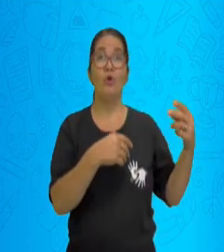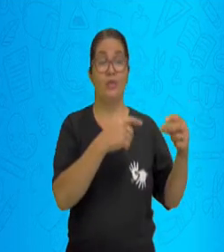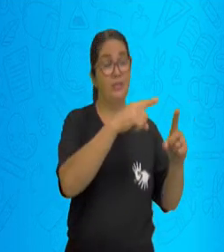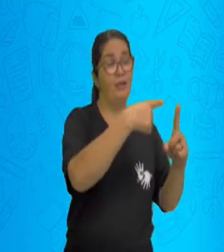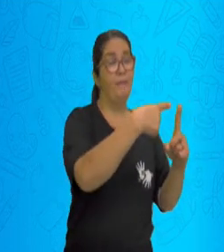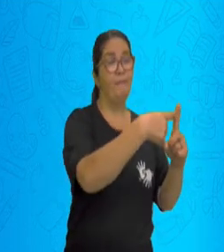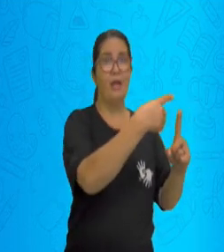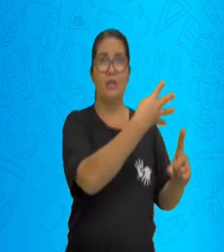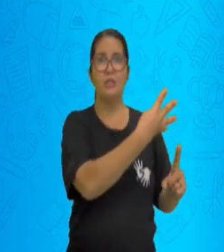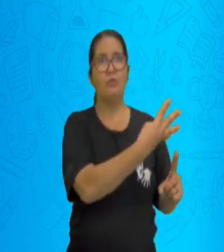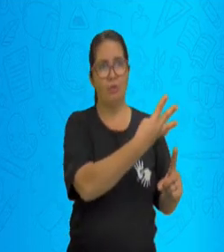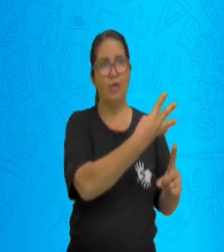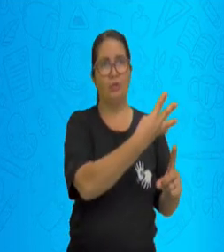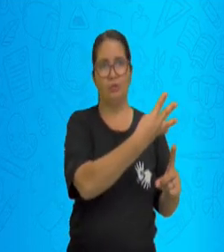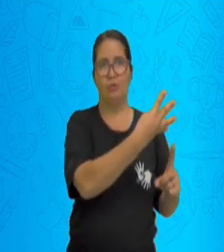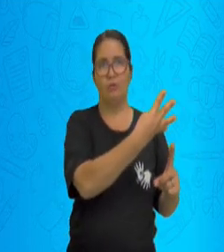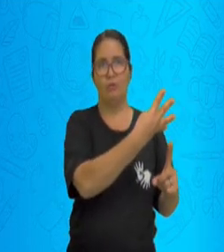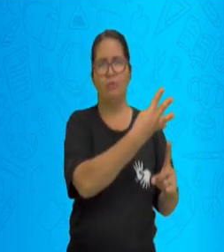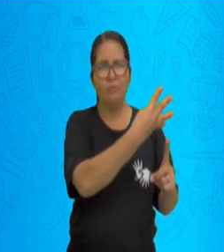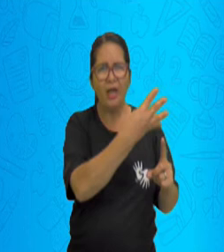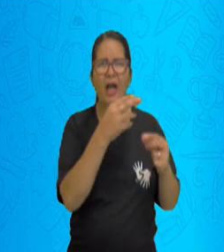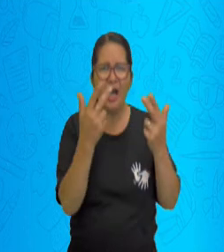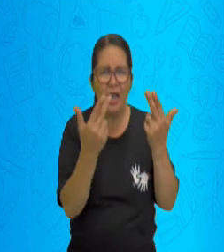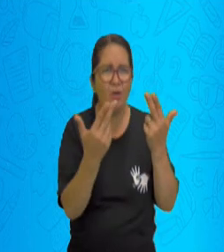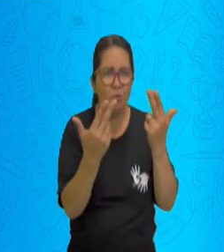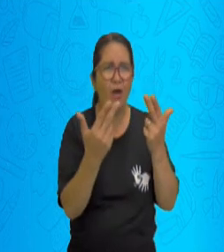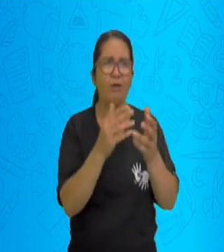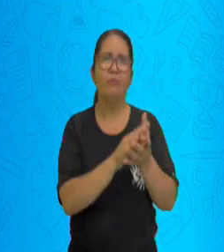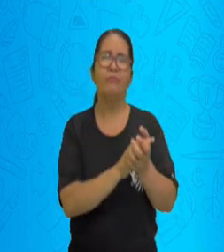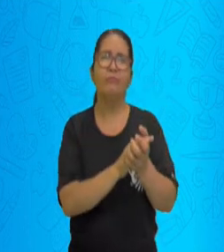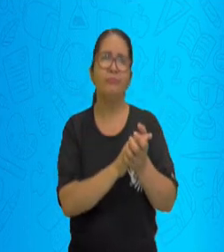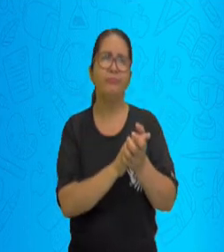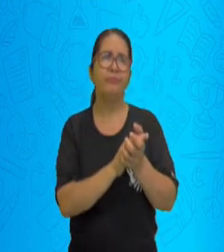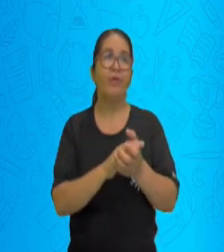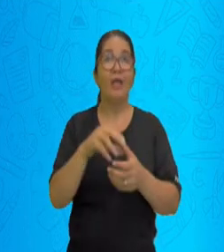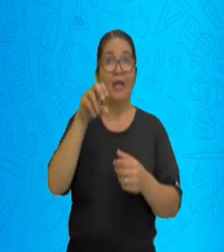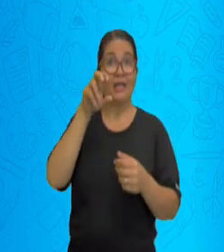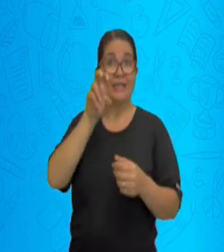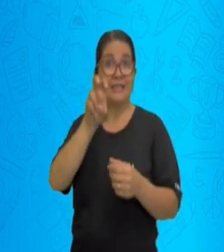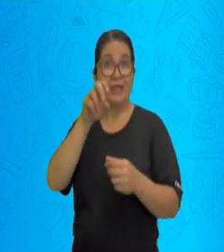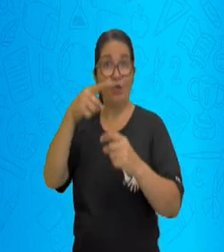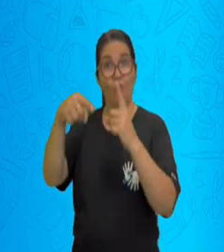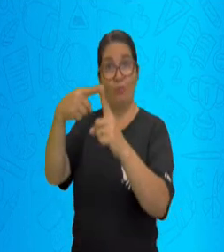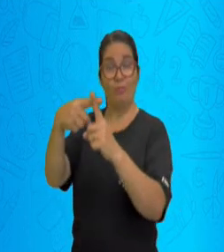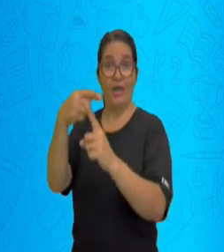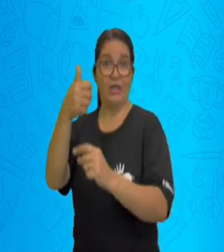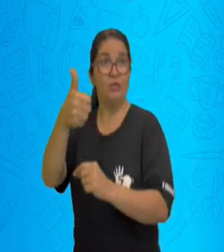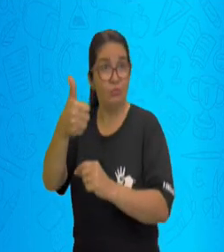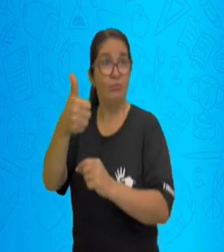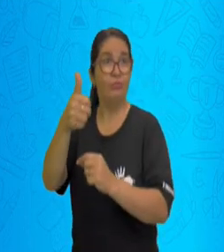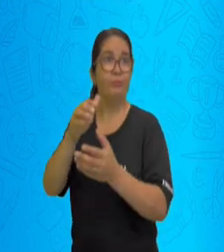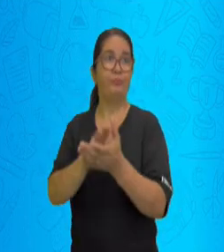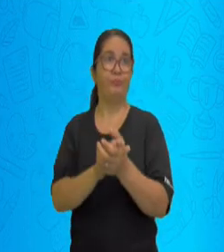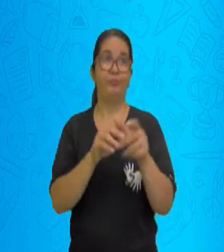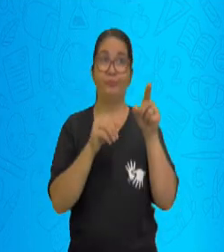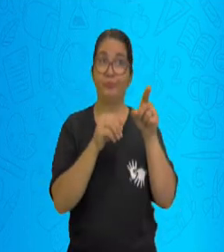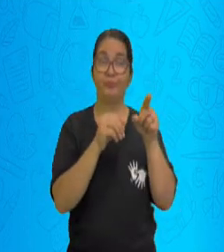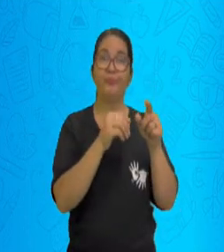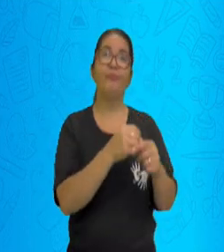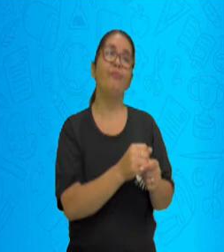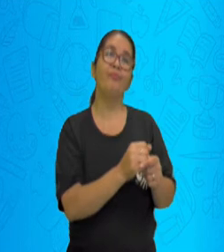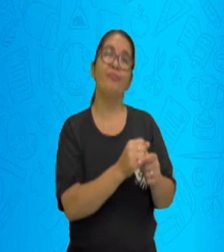é igual a 5 mais 1? Vamos olhar. 2 mais 4 é 6. É igual a